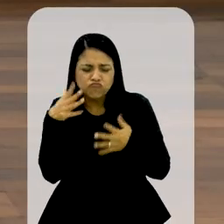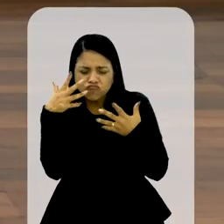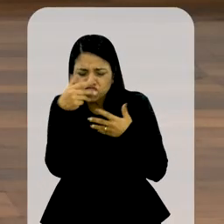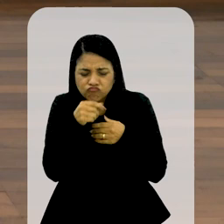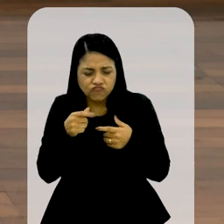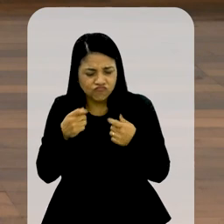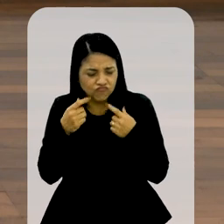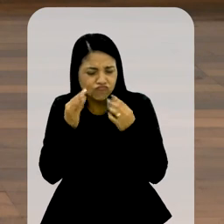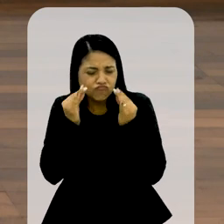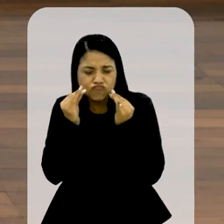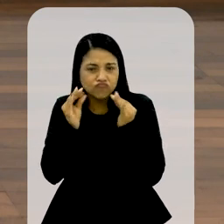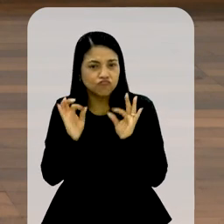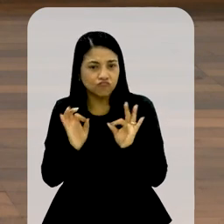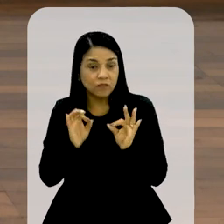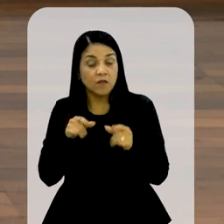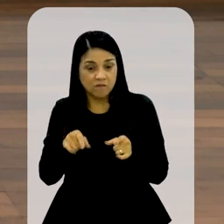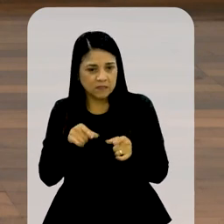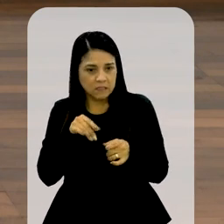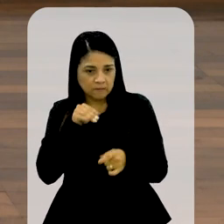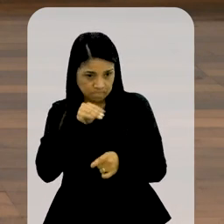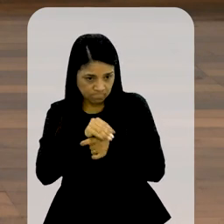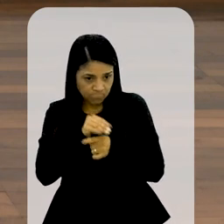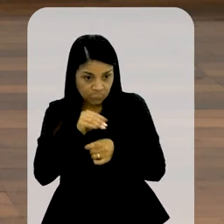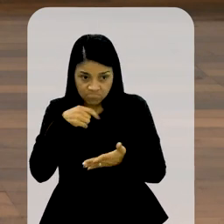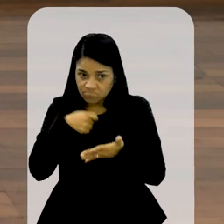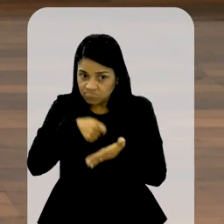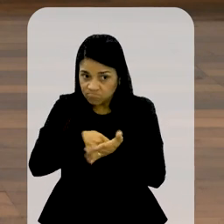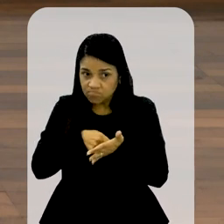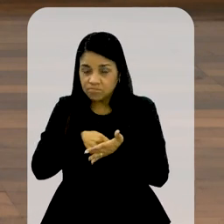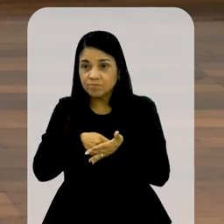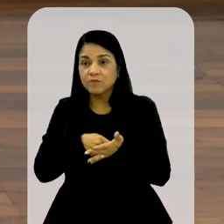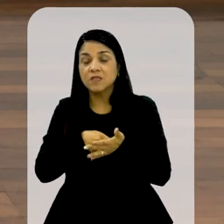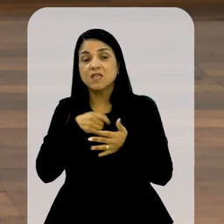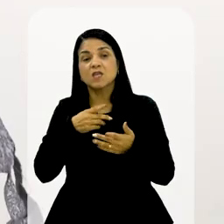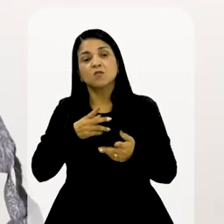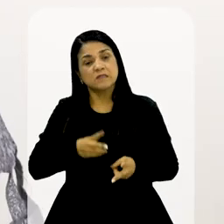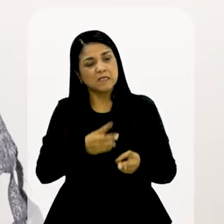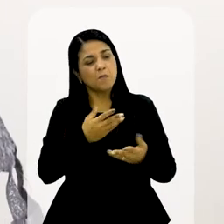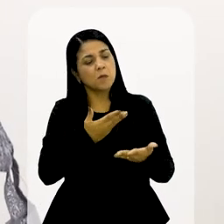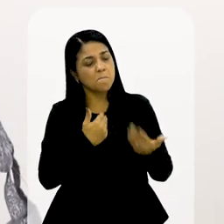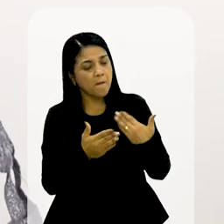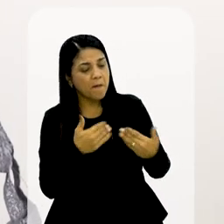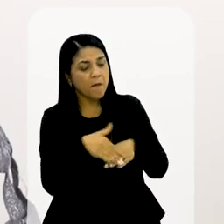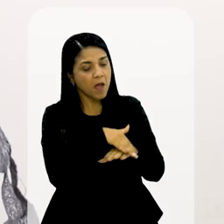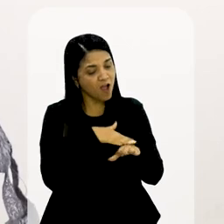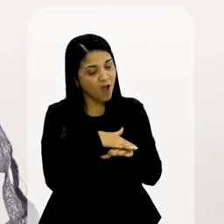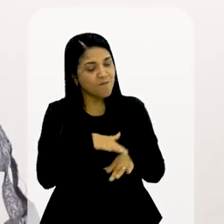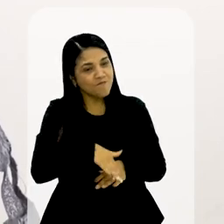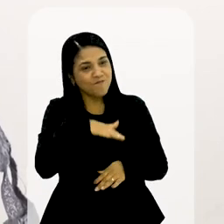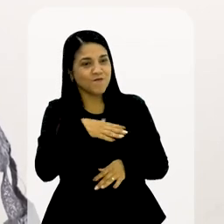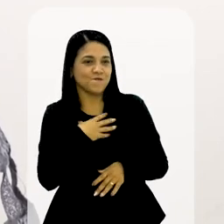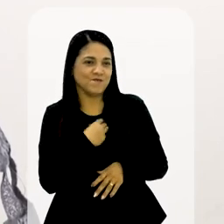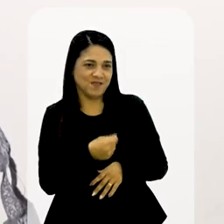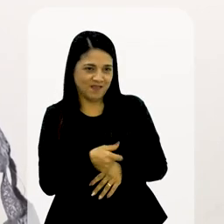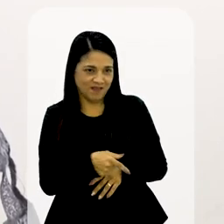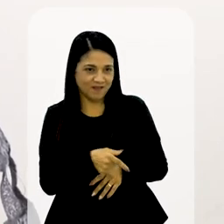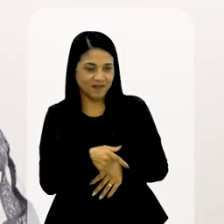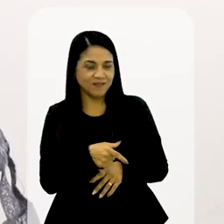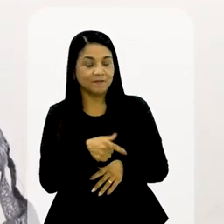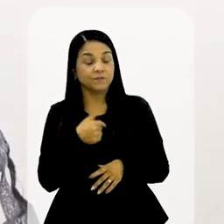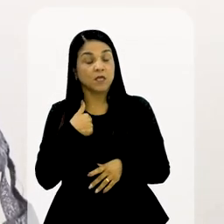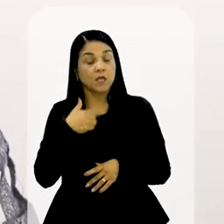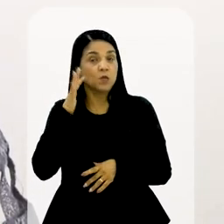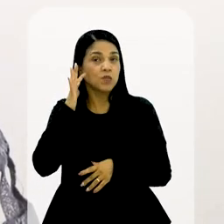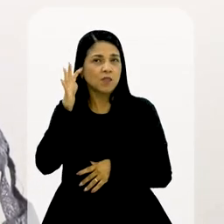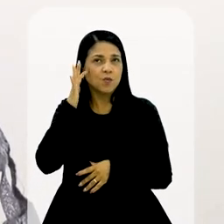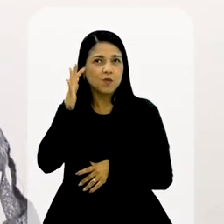apertava mais? Assim, porque eu sempre fui uma mãe que conversa. Ah, meu Deus, eu sempre procurei...